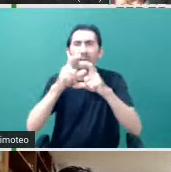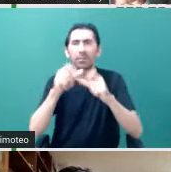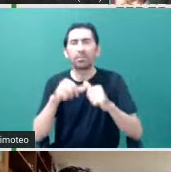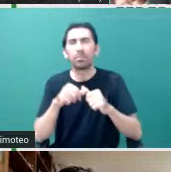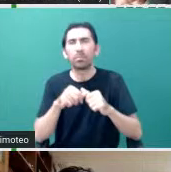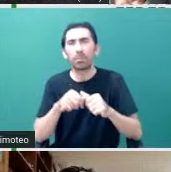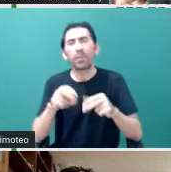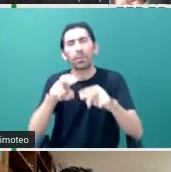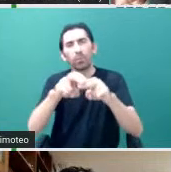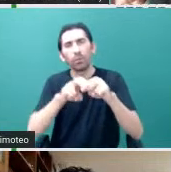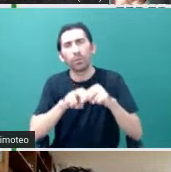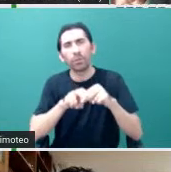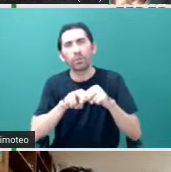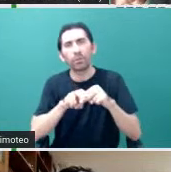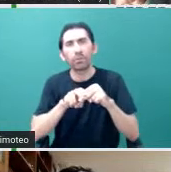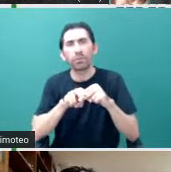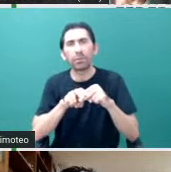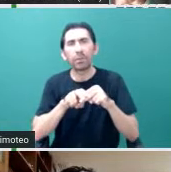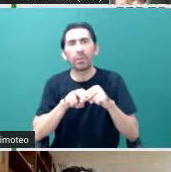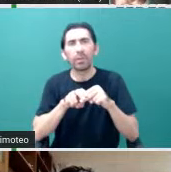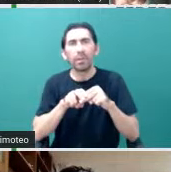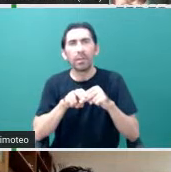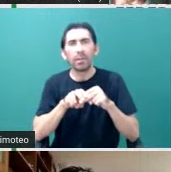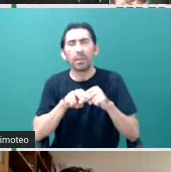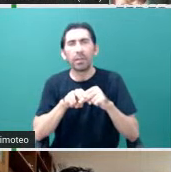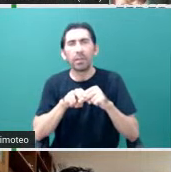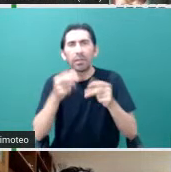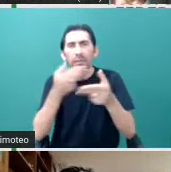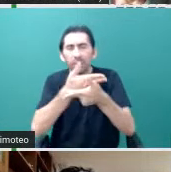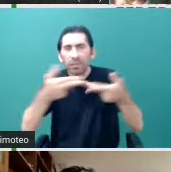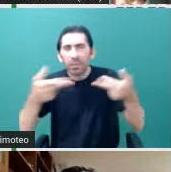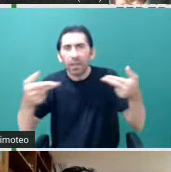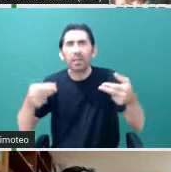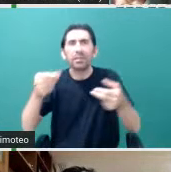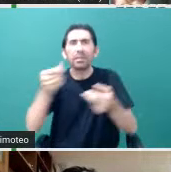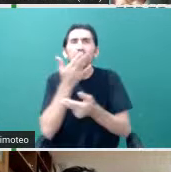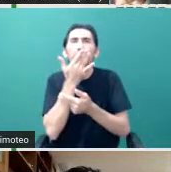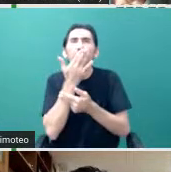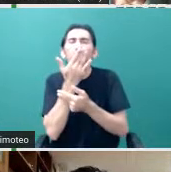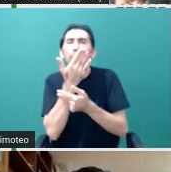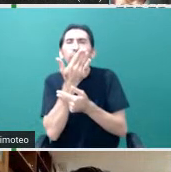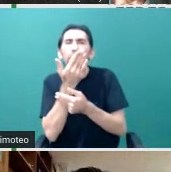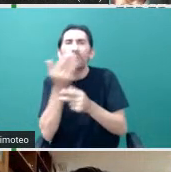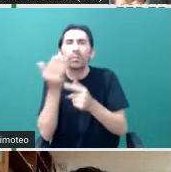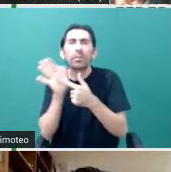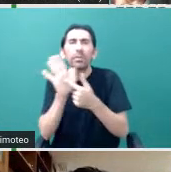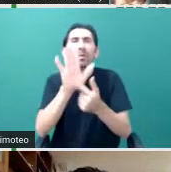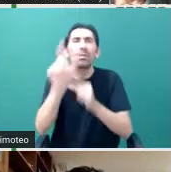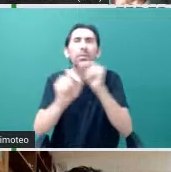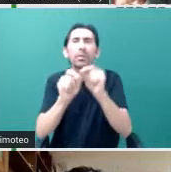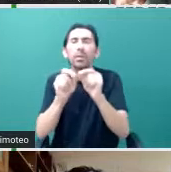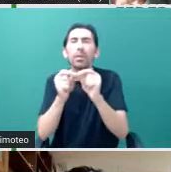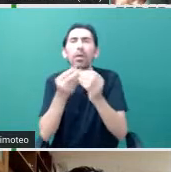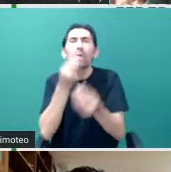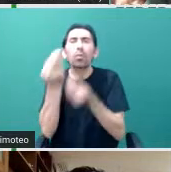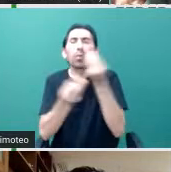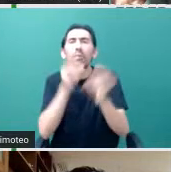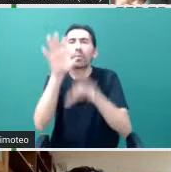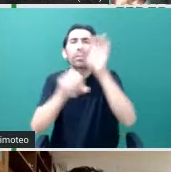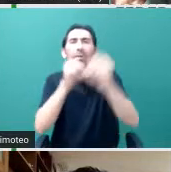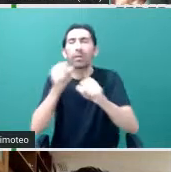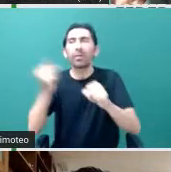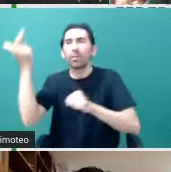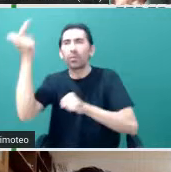isso, esses milhares de espectros que eu classifiquei, foram obtidos com outro telescópio, um